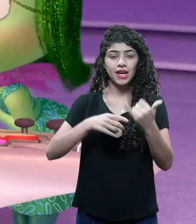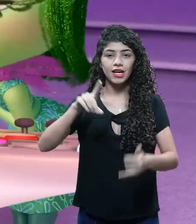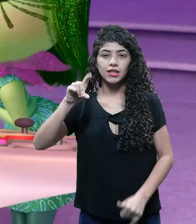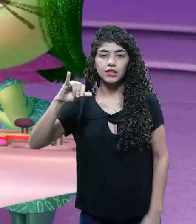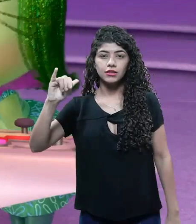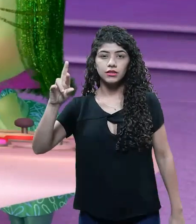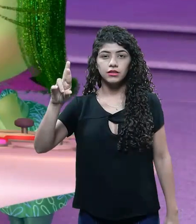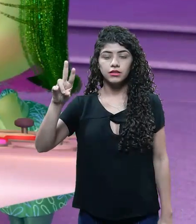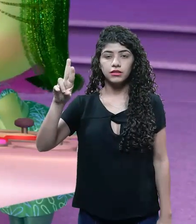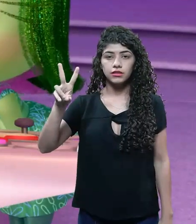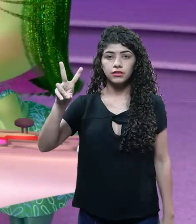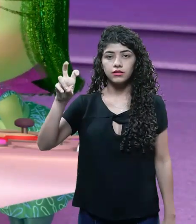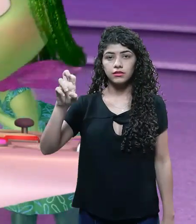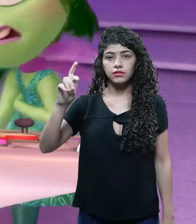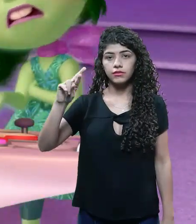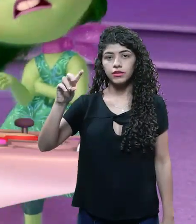chama Divertidamente.